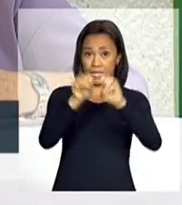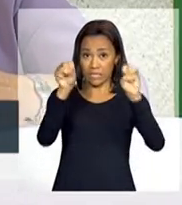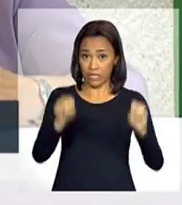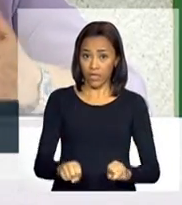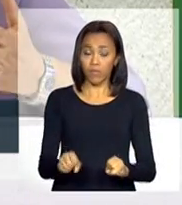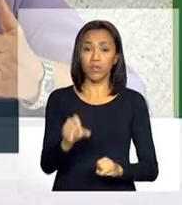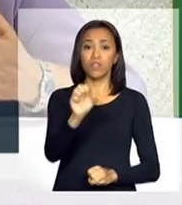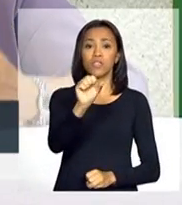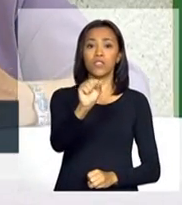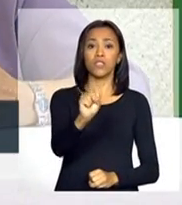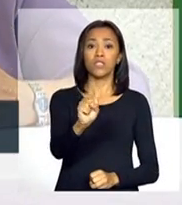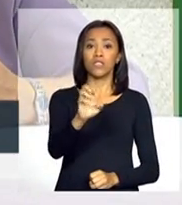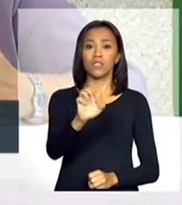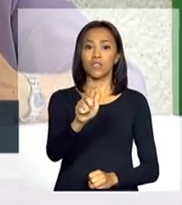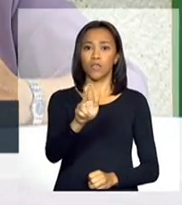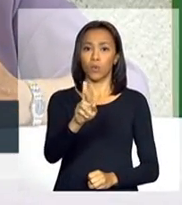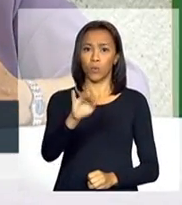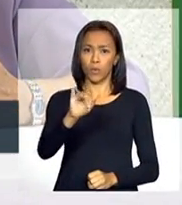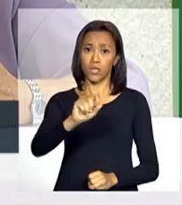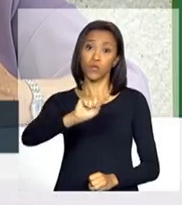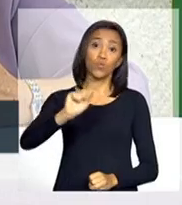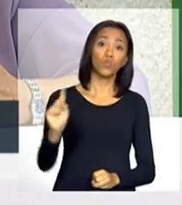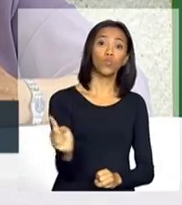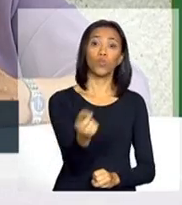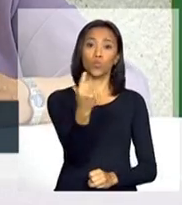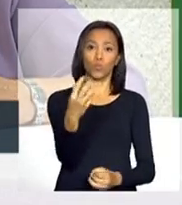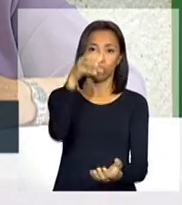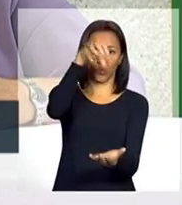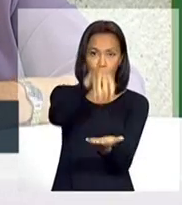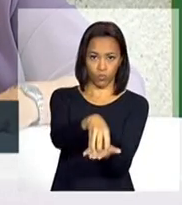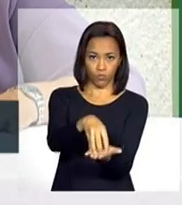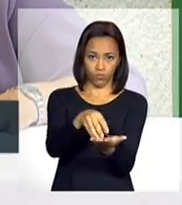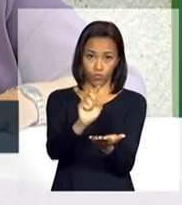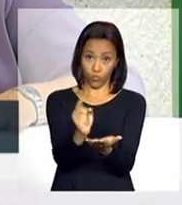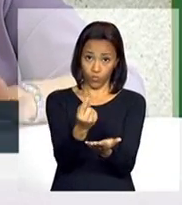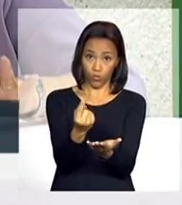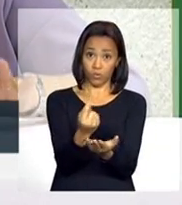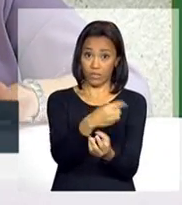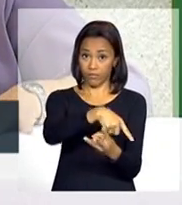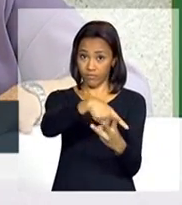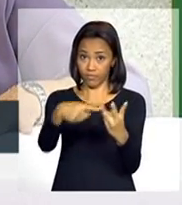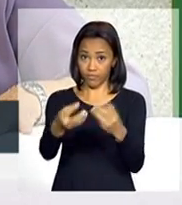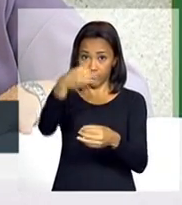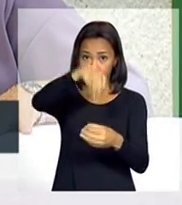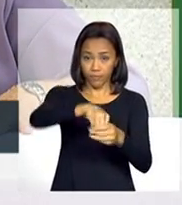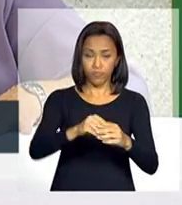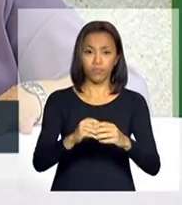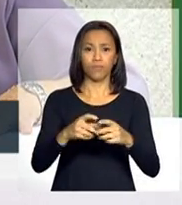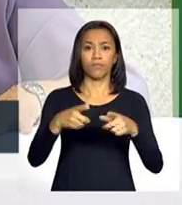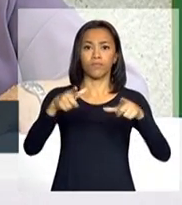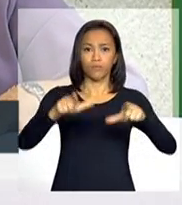espaço físico único. Além disso, nós